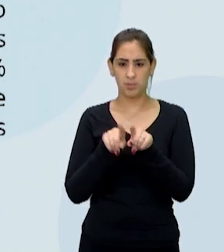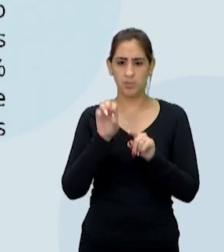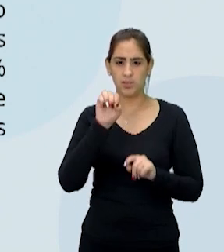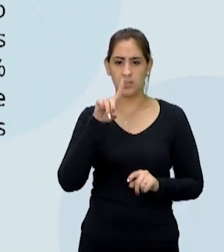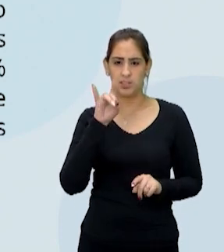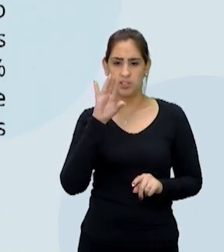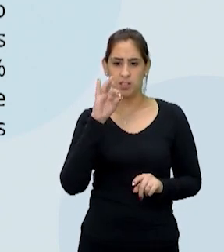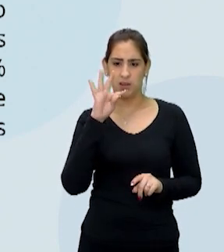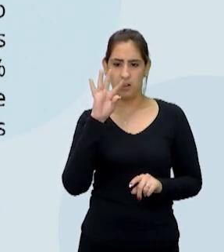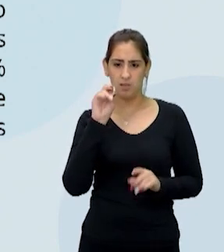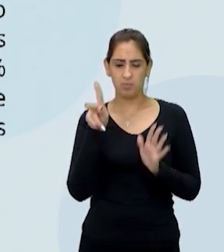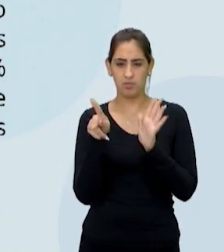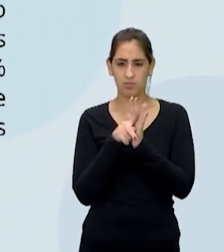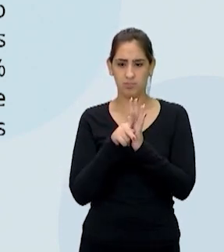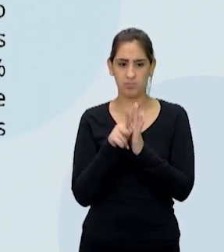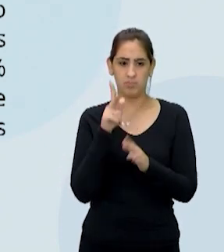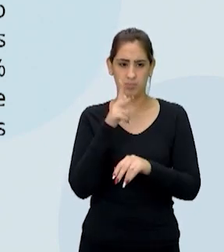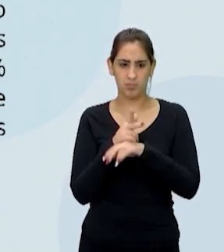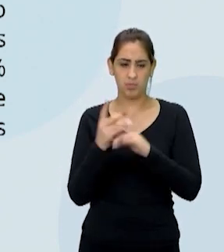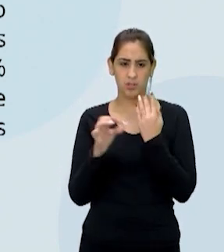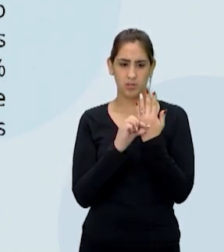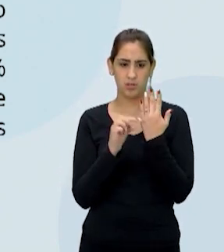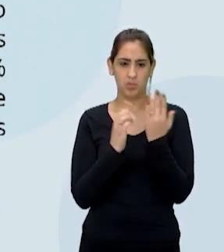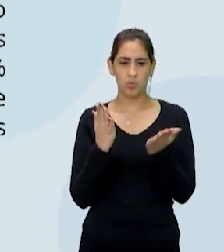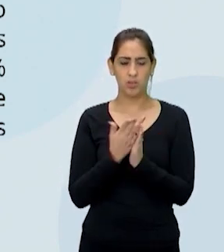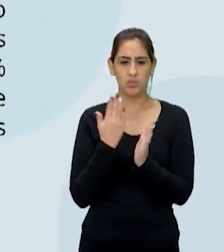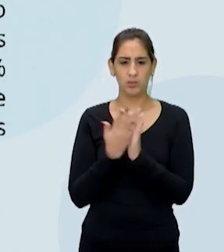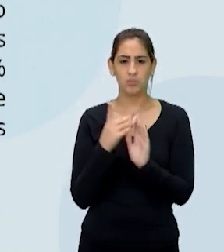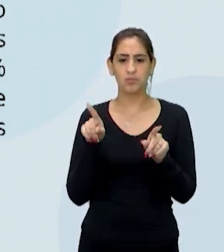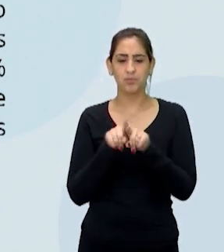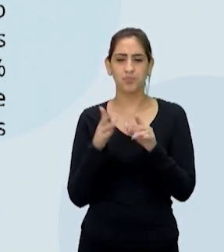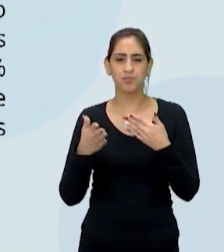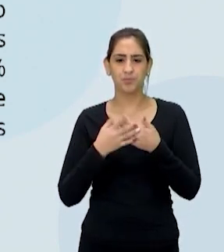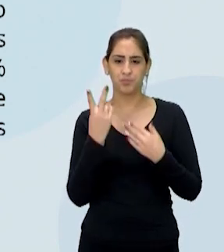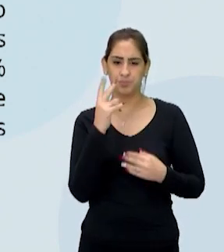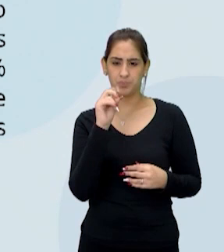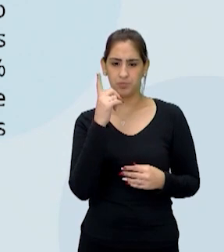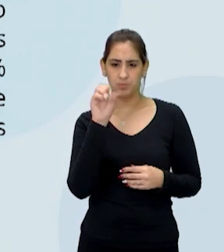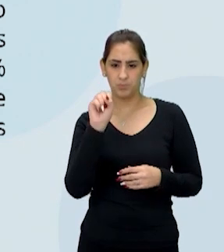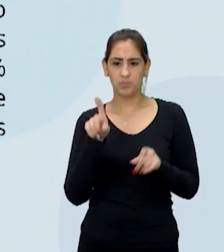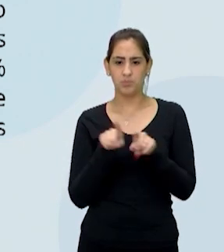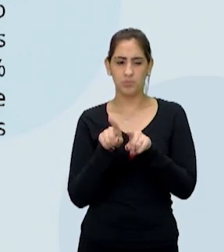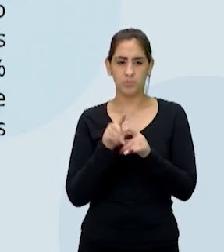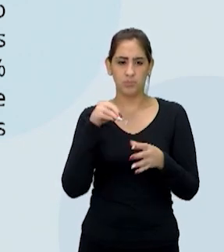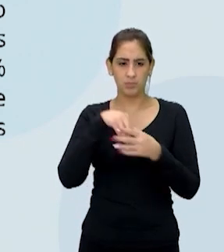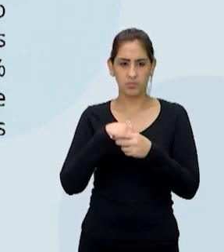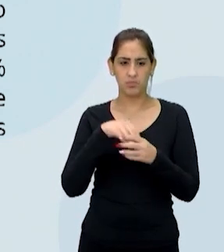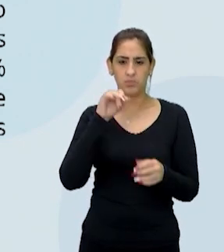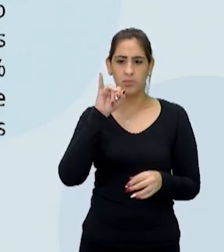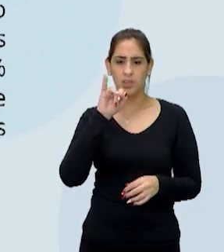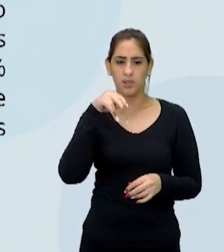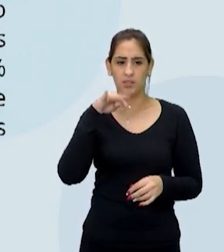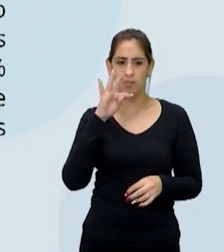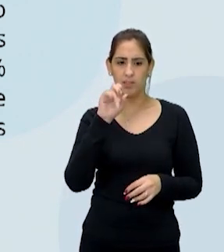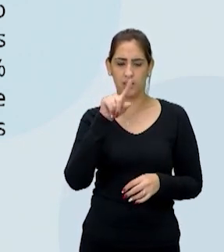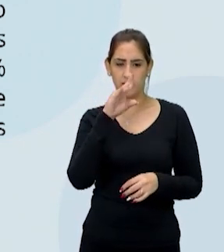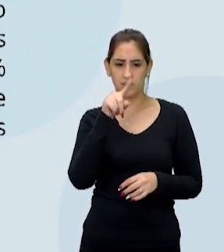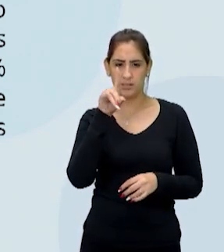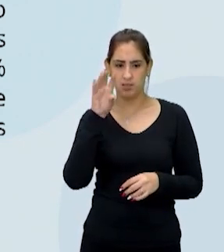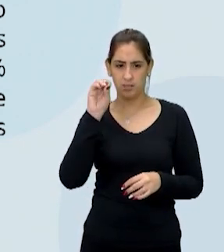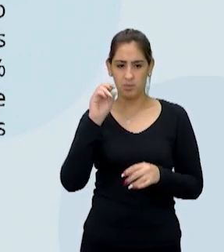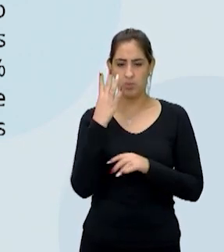Editores de Livros, a indústria do livro fechou em 2018 em queda real, considerando a inflação de 4